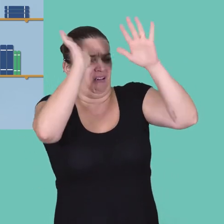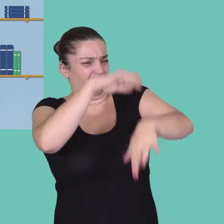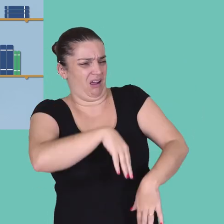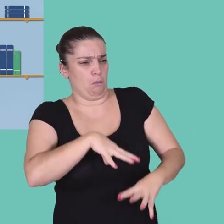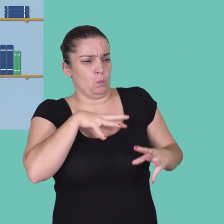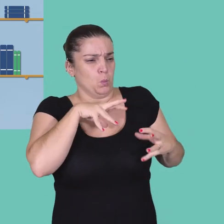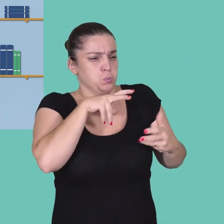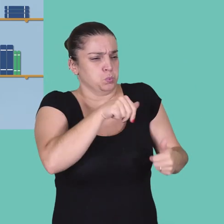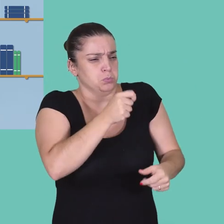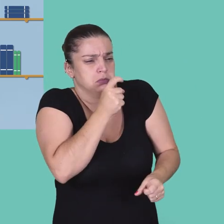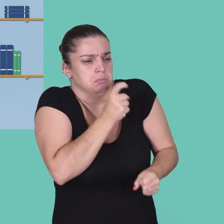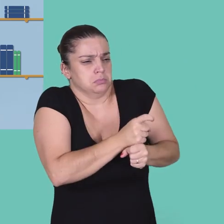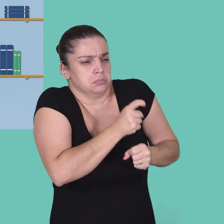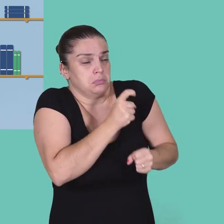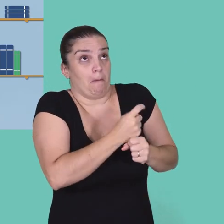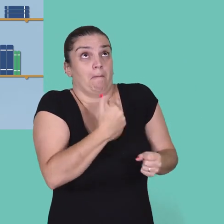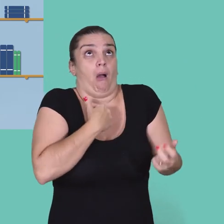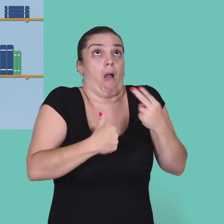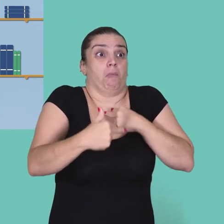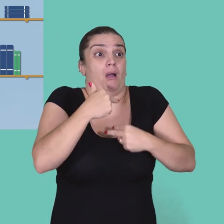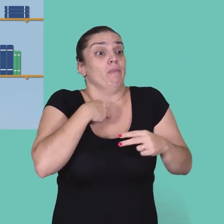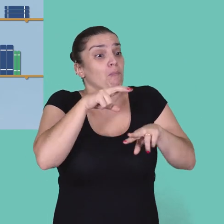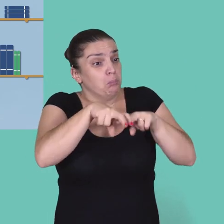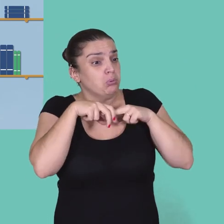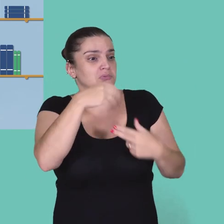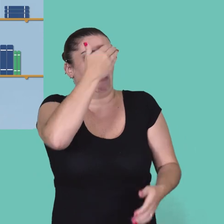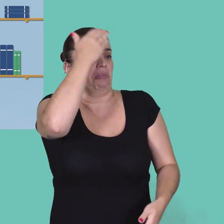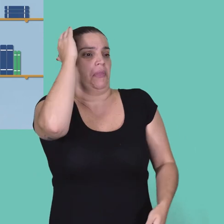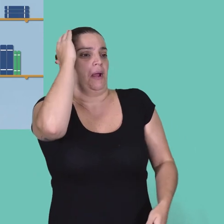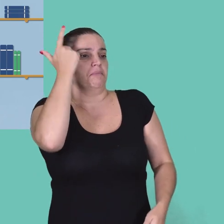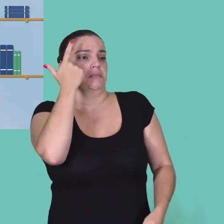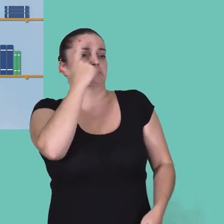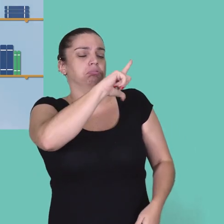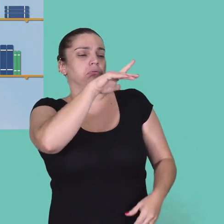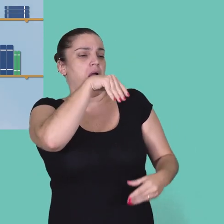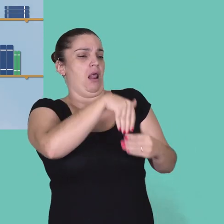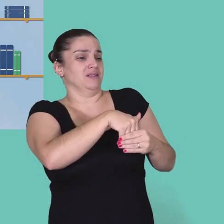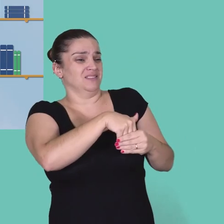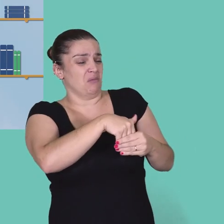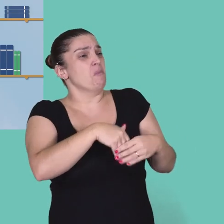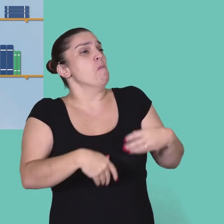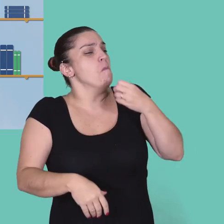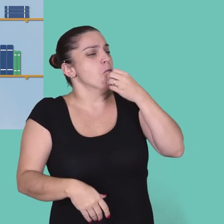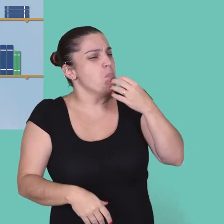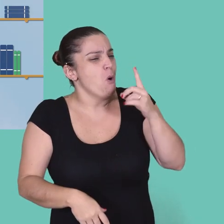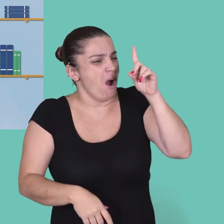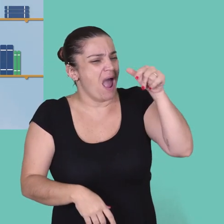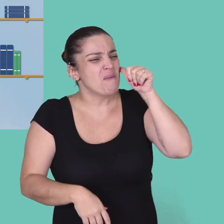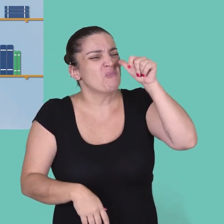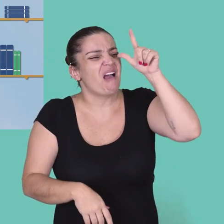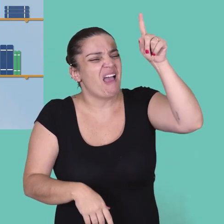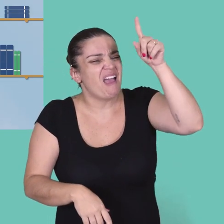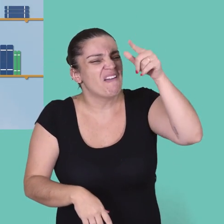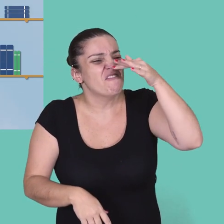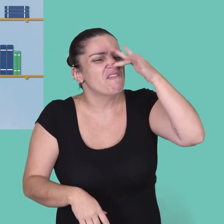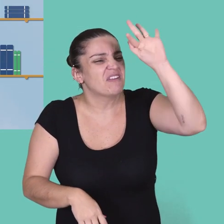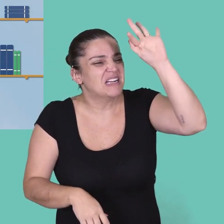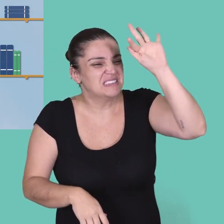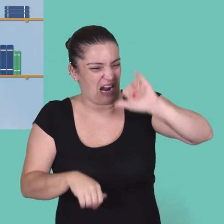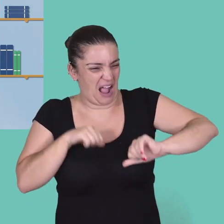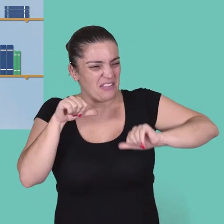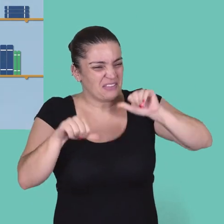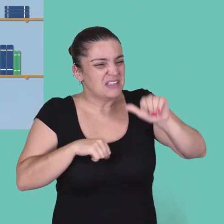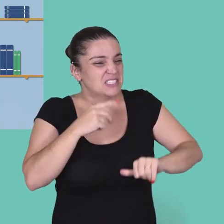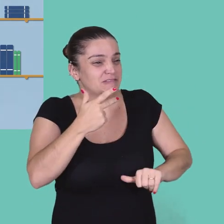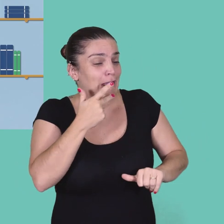irubu, que a gente não pode falar de nada, por isso que o Trump ganha a eleição. Bom mesmo é o que aquela francesa, aquela atrizinha